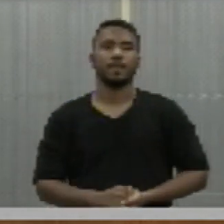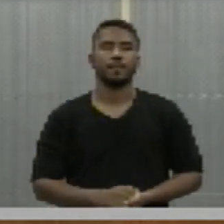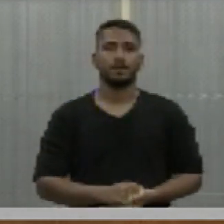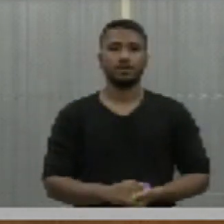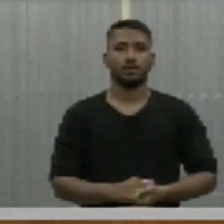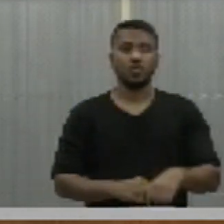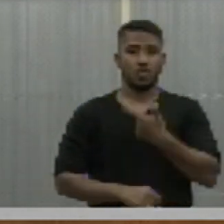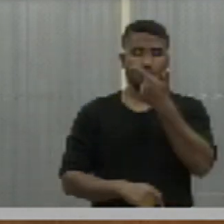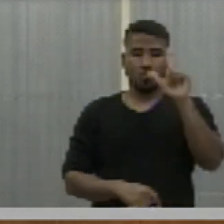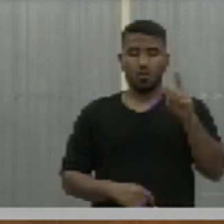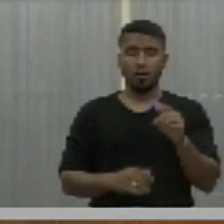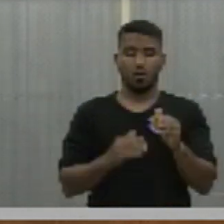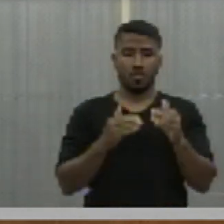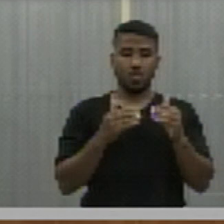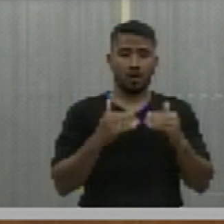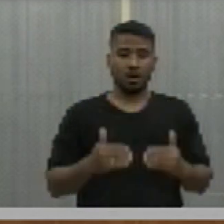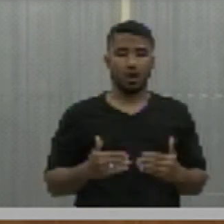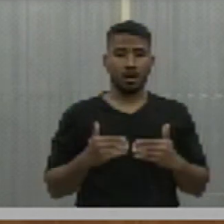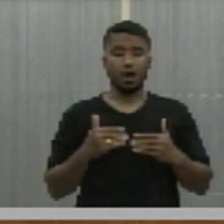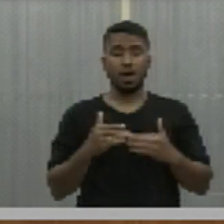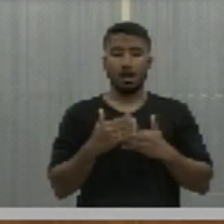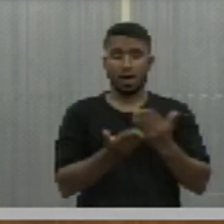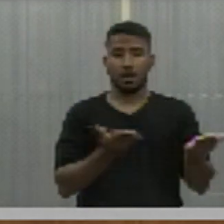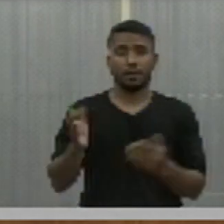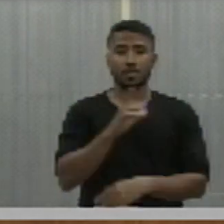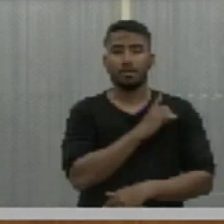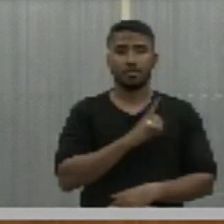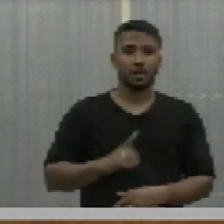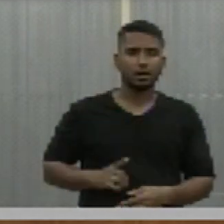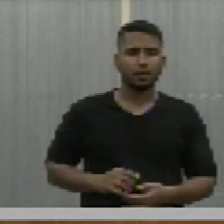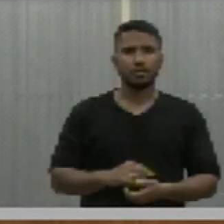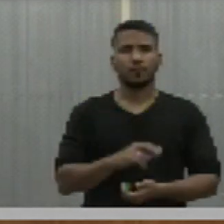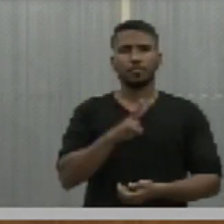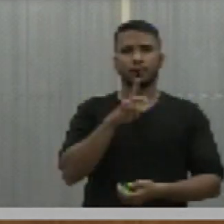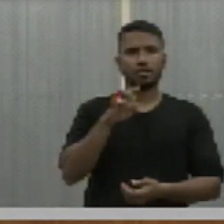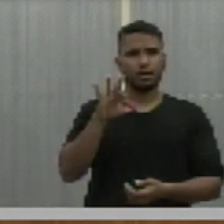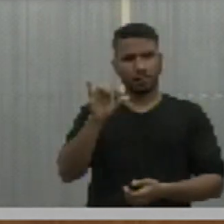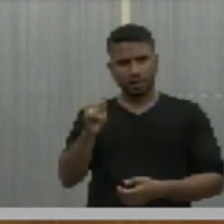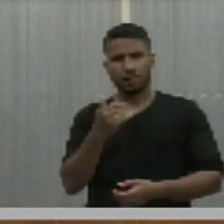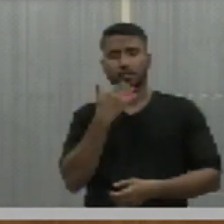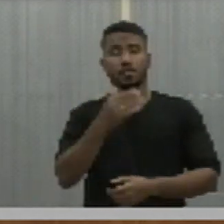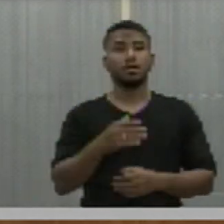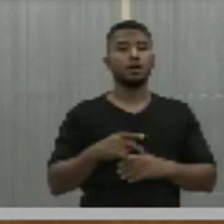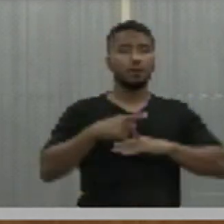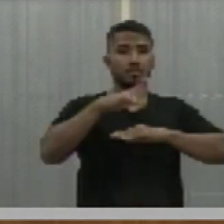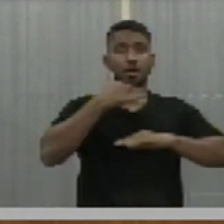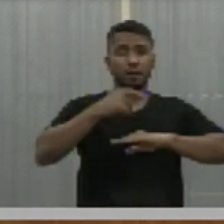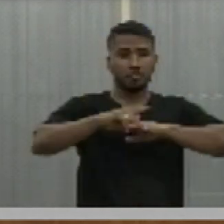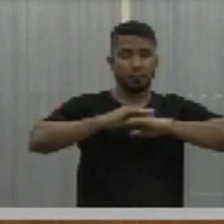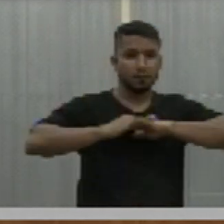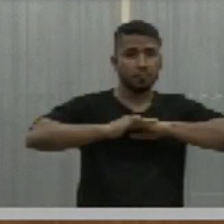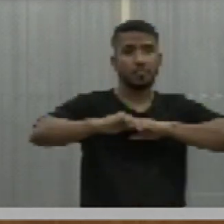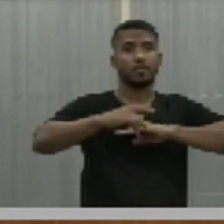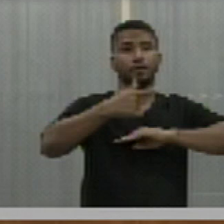Um requerimento de autoria do deputado Rubens Vieira, qual solicita o governo do estado a recuperação do trecho de 25 quilômetros de estradas